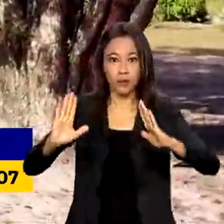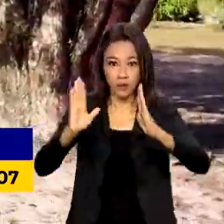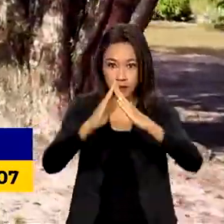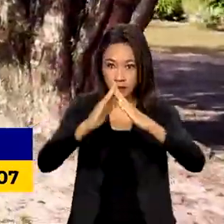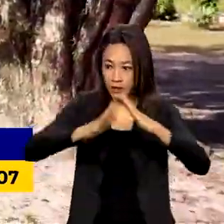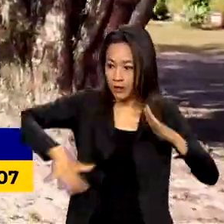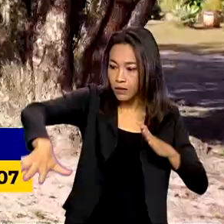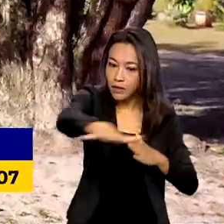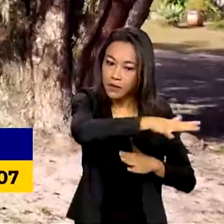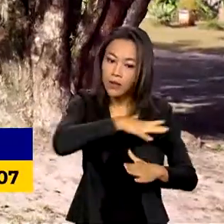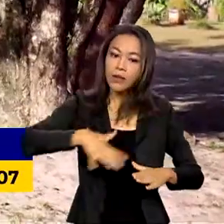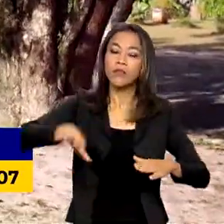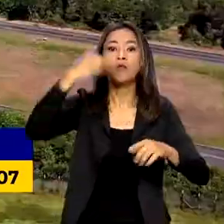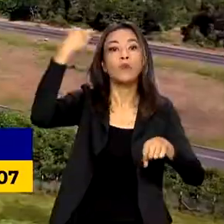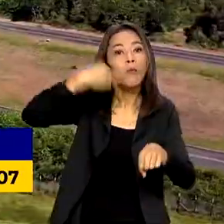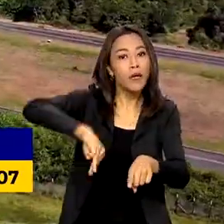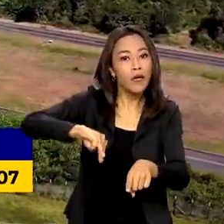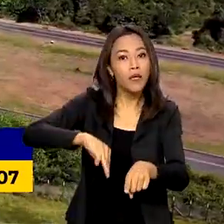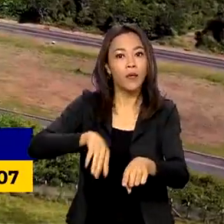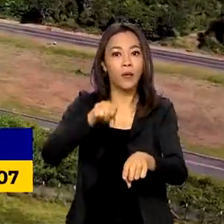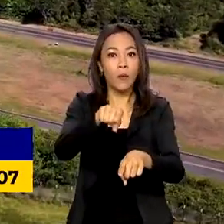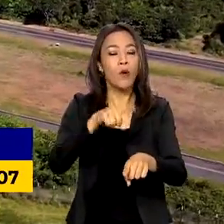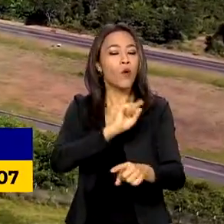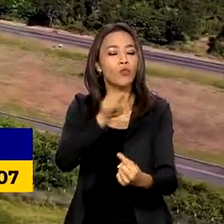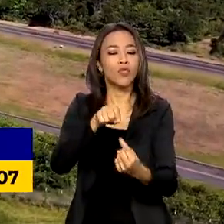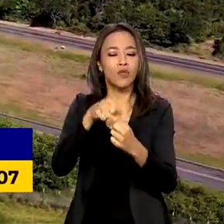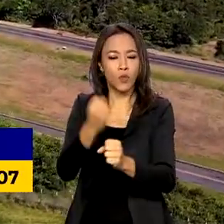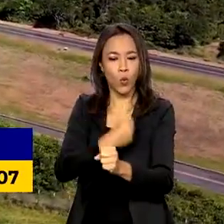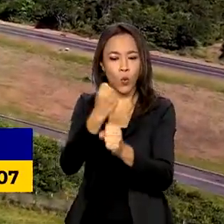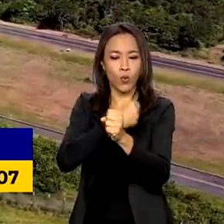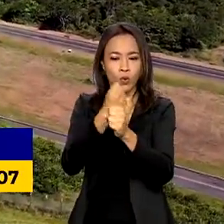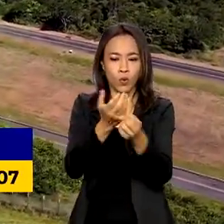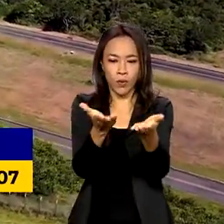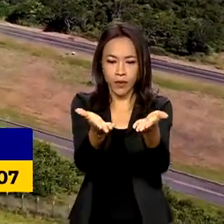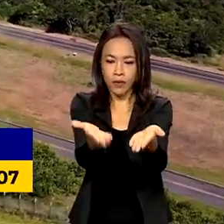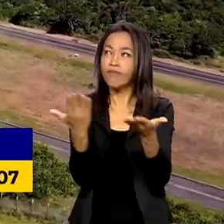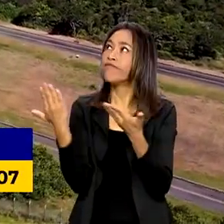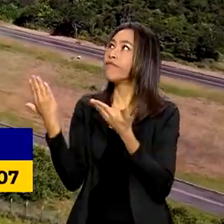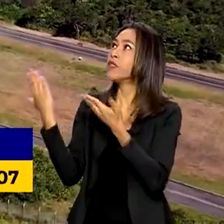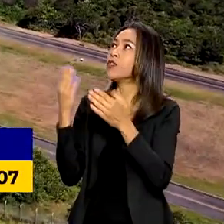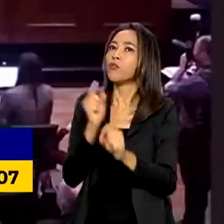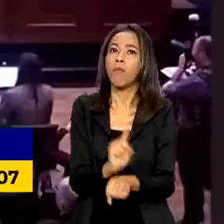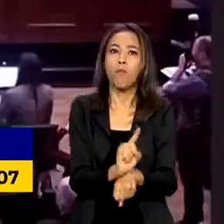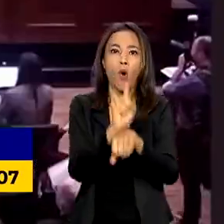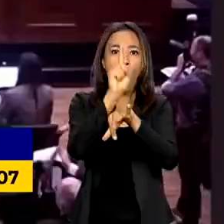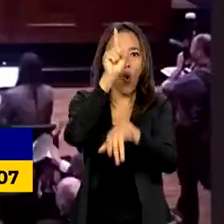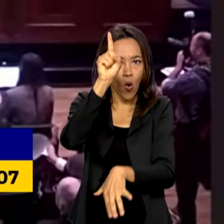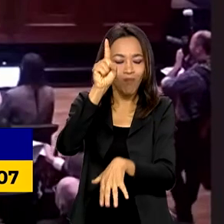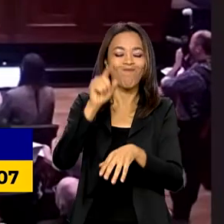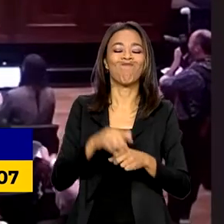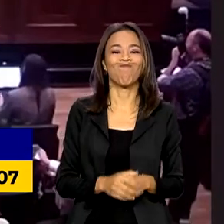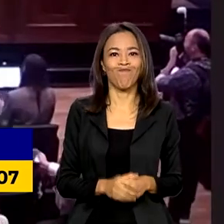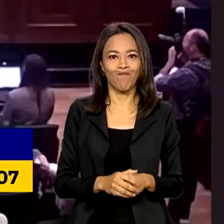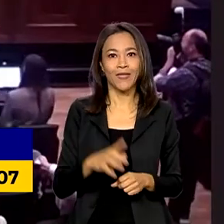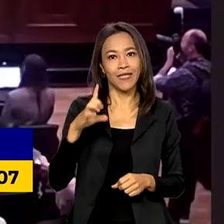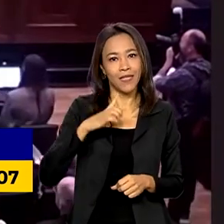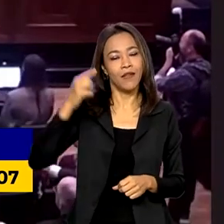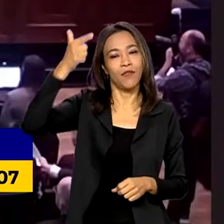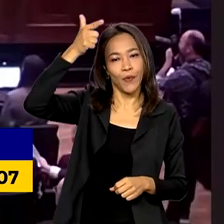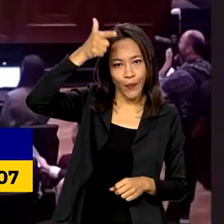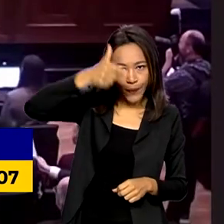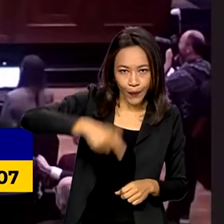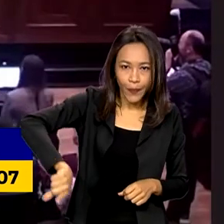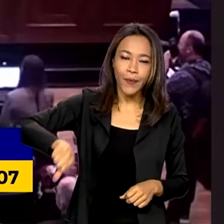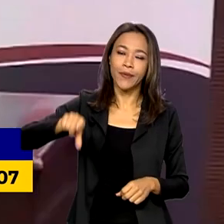município de Alcântara, no Maranhão, para a construção do centro de lançamento de foguetes, teve mais um capítulo